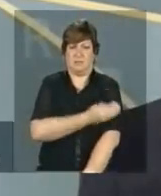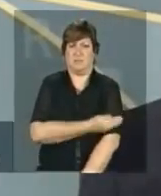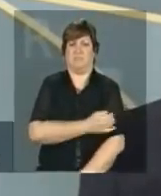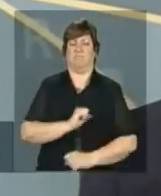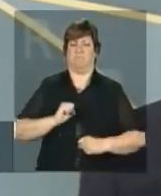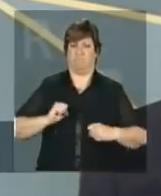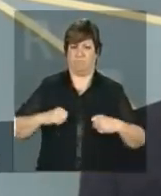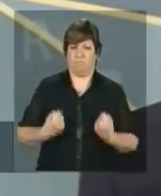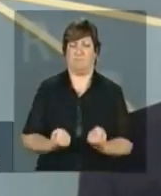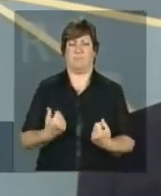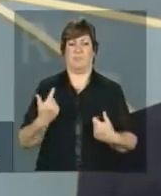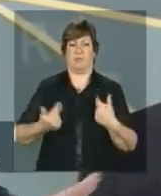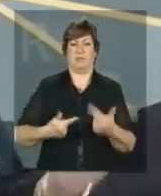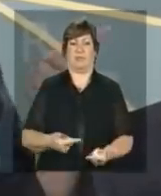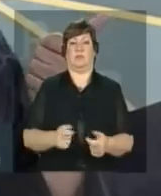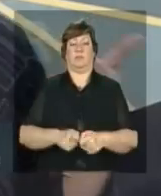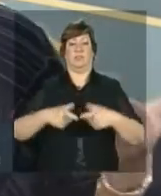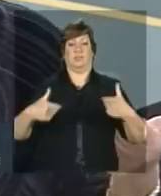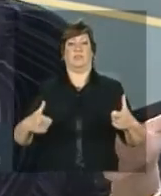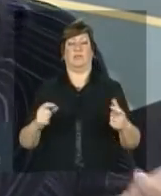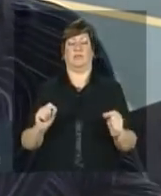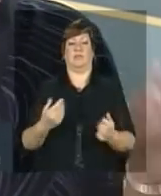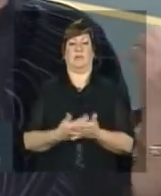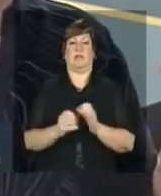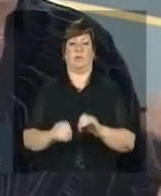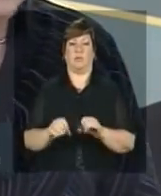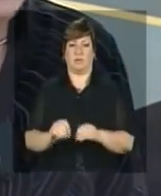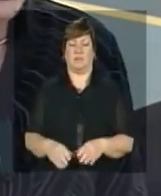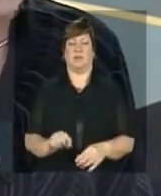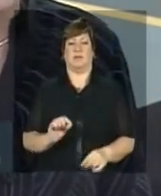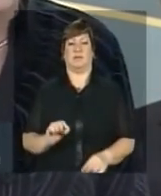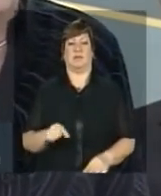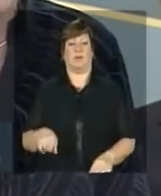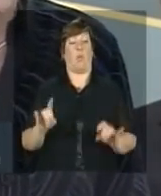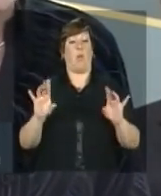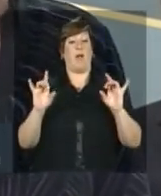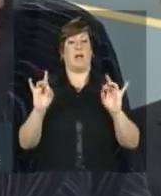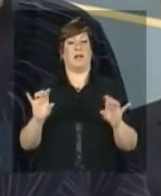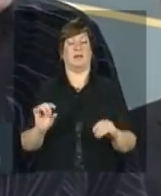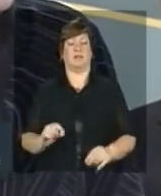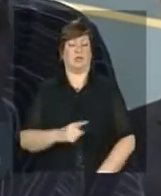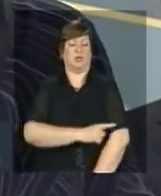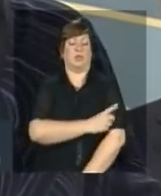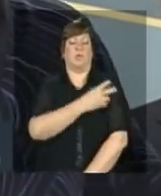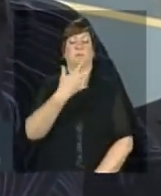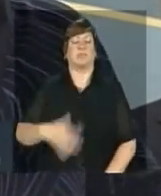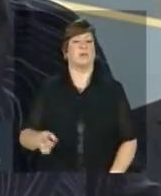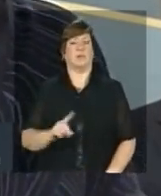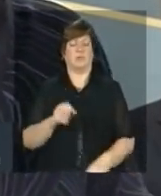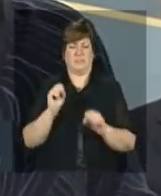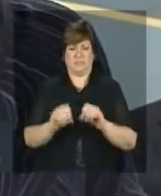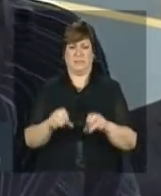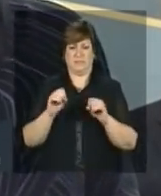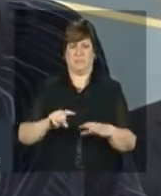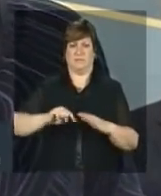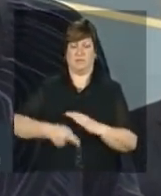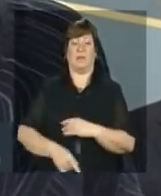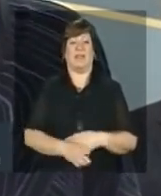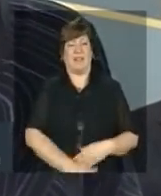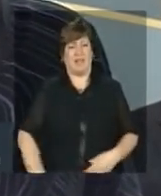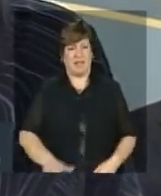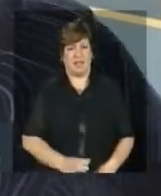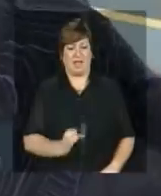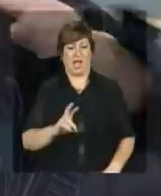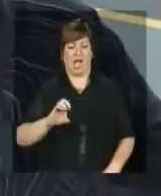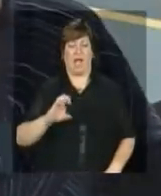não só de ampliar a educação mas de garantir que a educação seja de qualidade daí ela tem de ser da creche ao